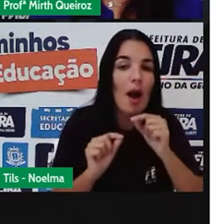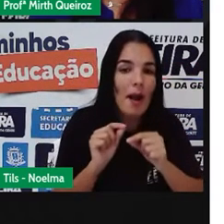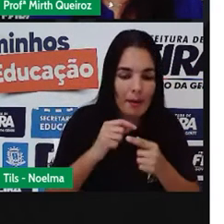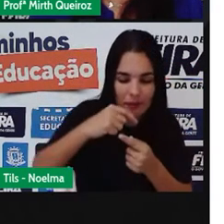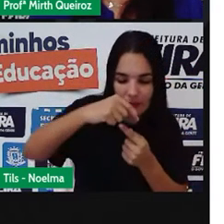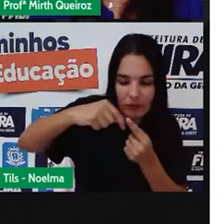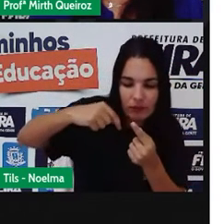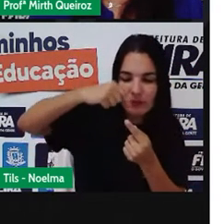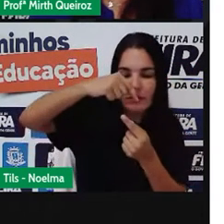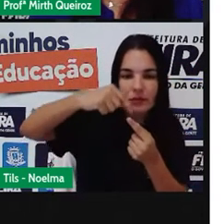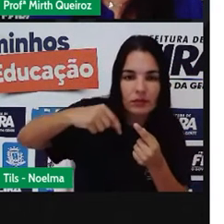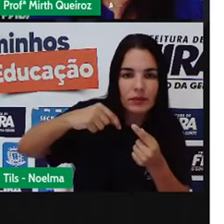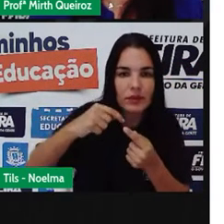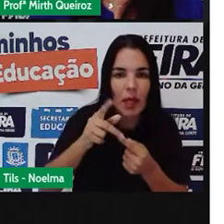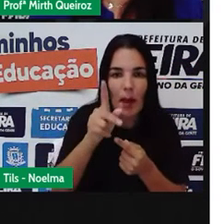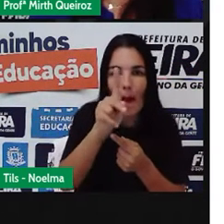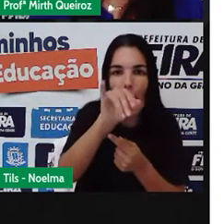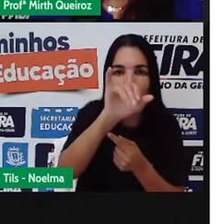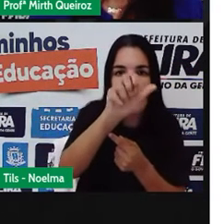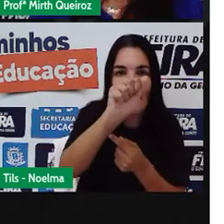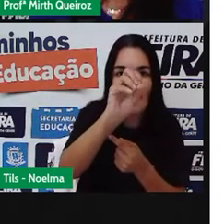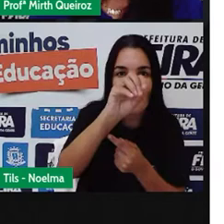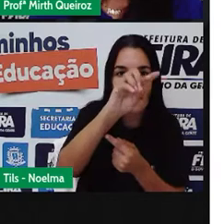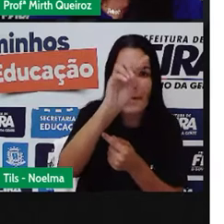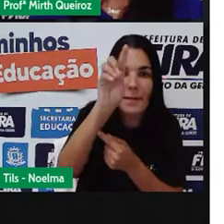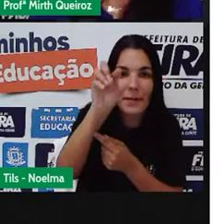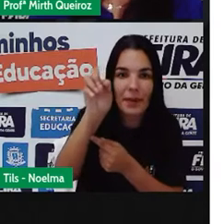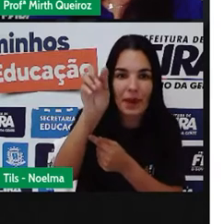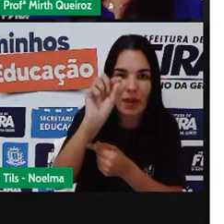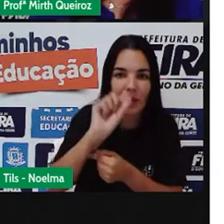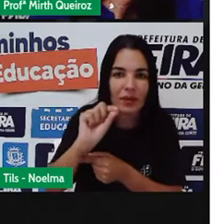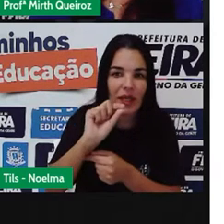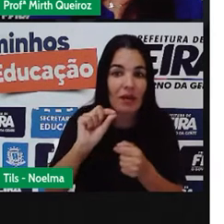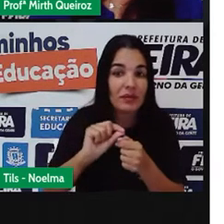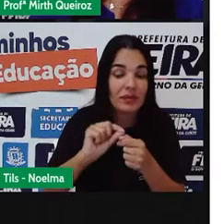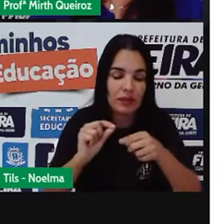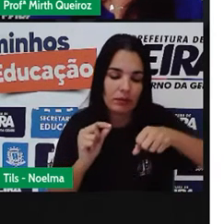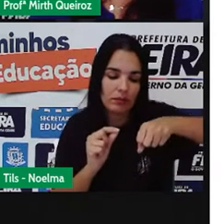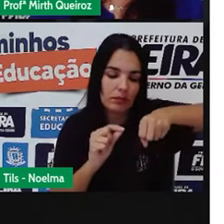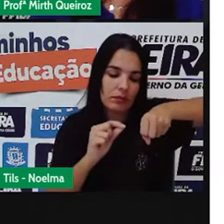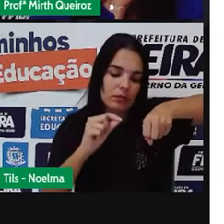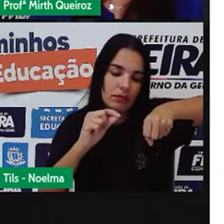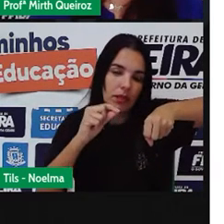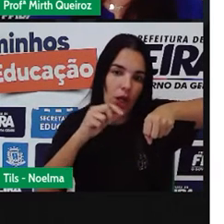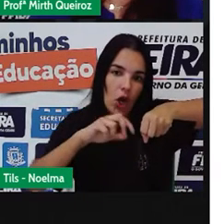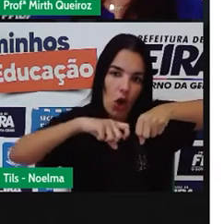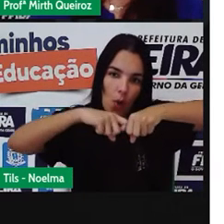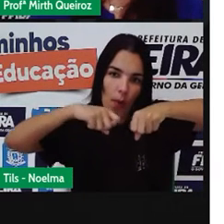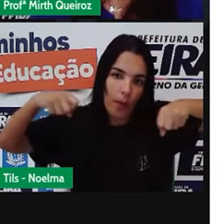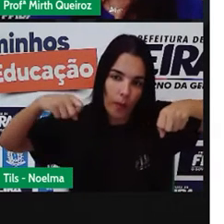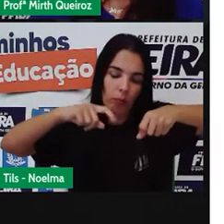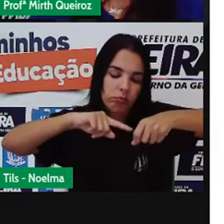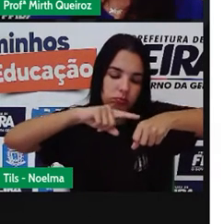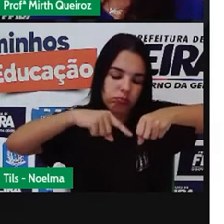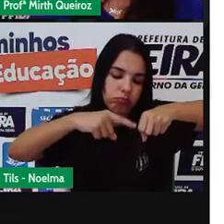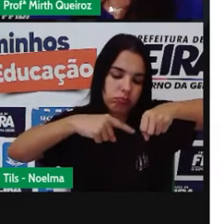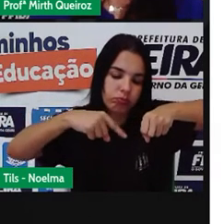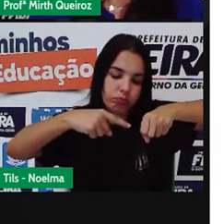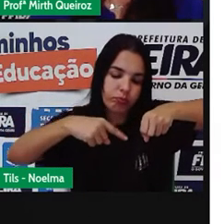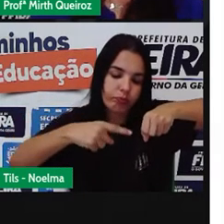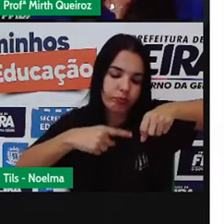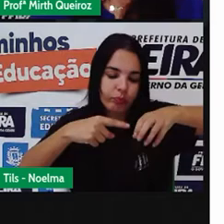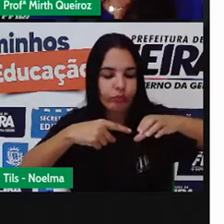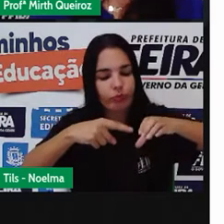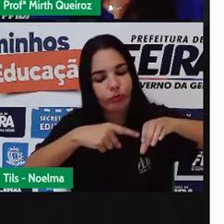enrole o barbante ao redor do brinquedo, de cima para baixo e segure na ponta.